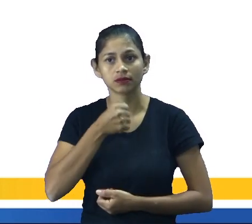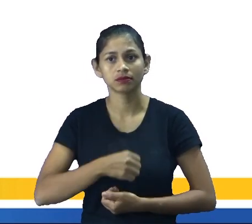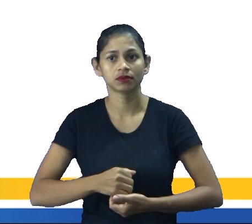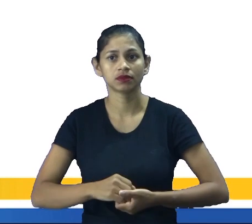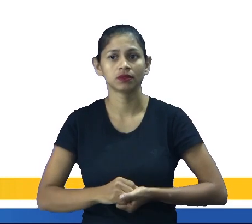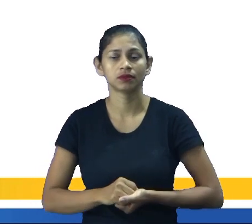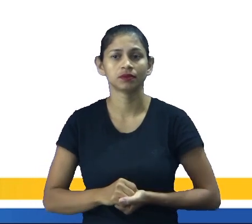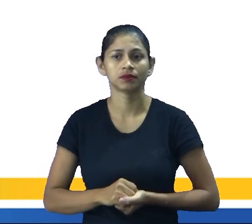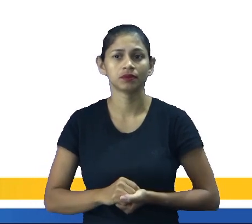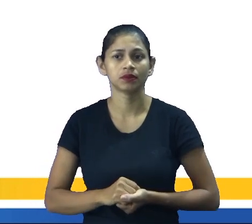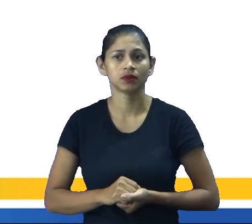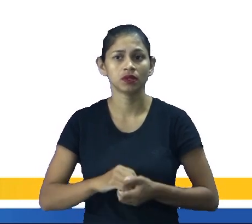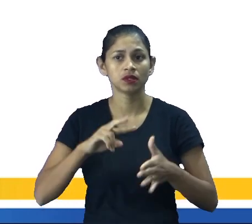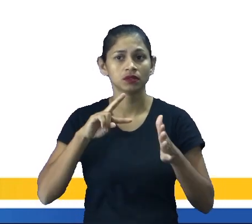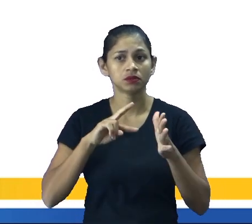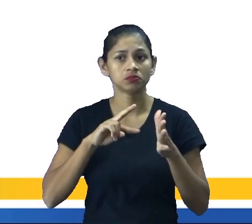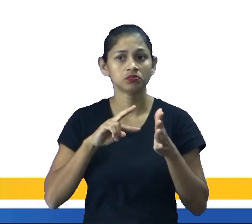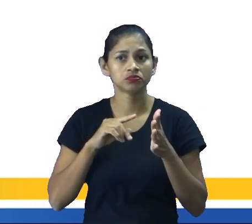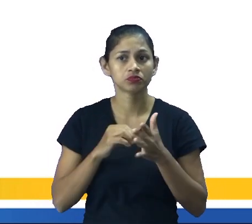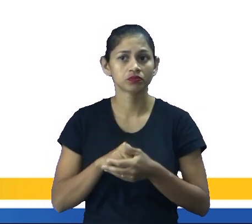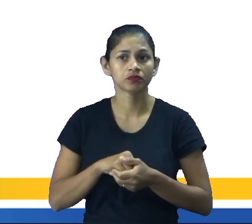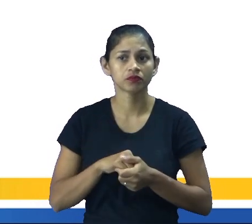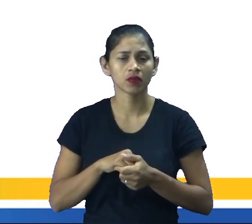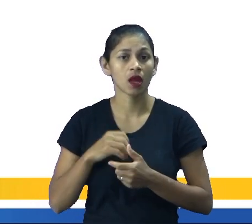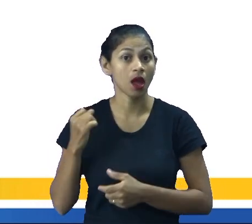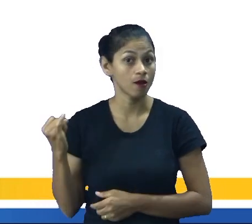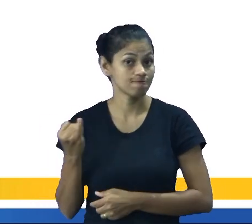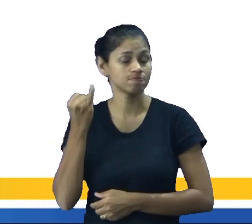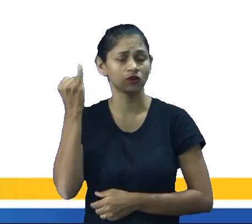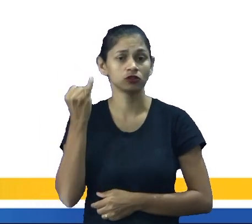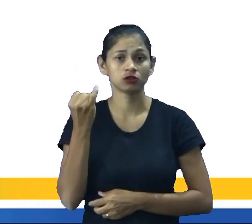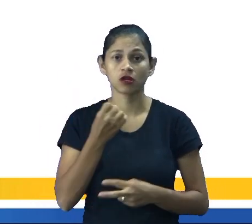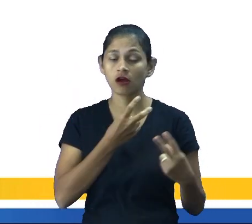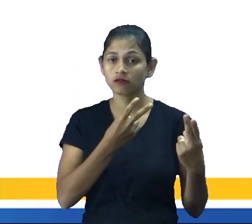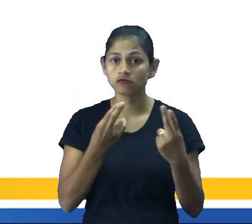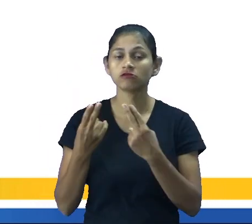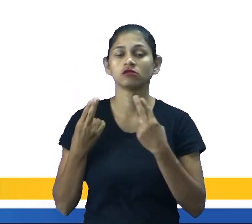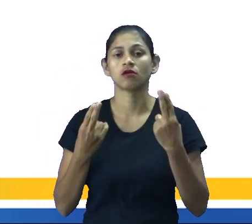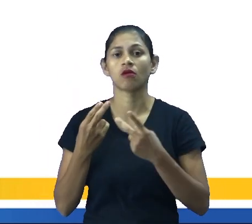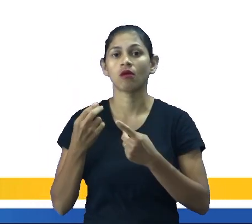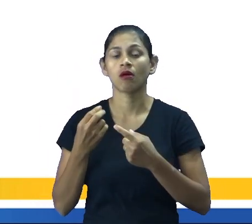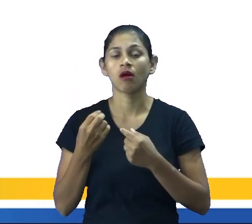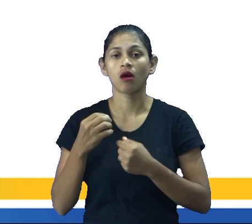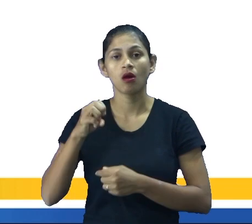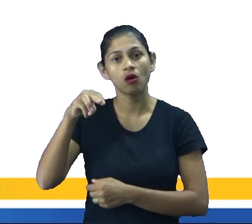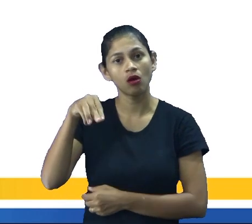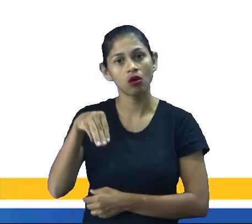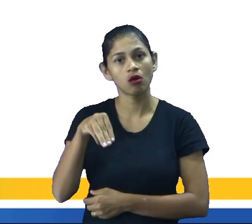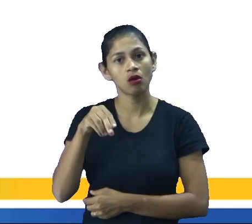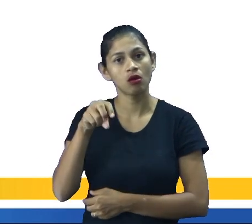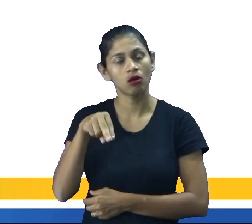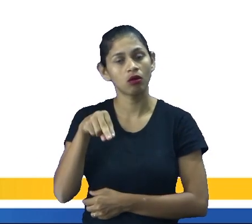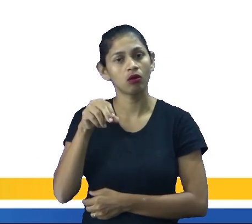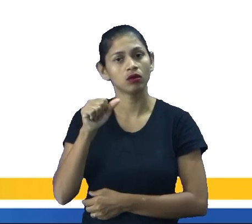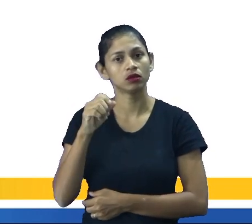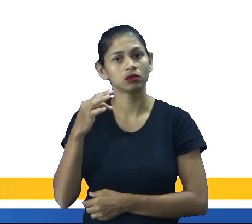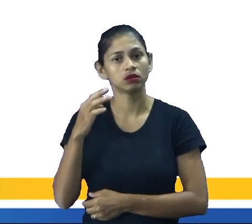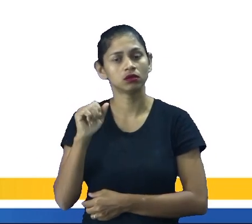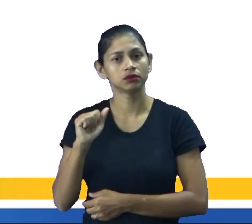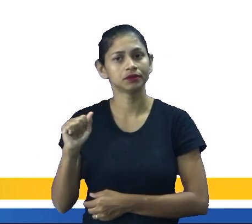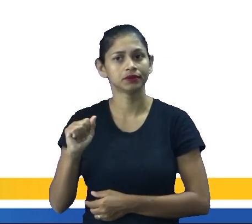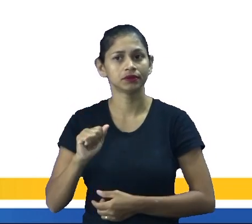importante quanto o Natal. O significado de Ação de Graças, em inglês, Thanksgiving, é agradecer.